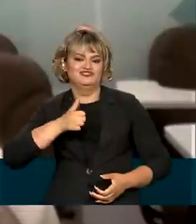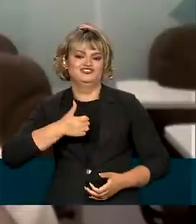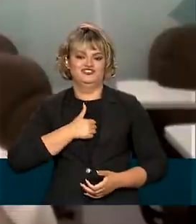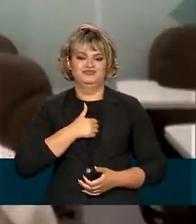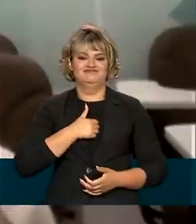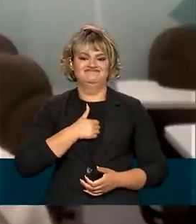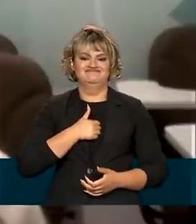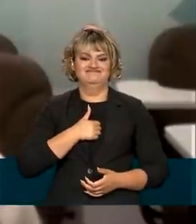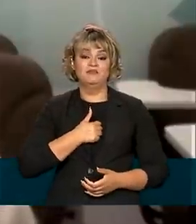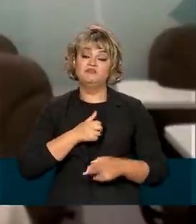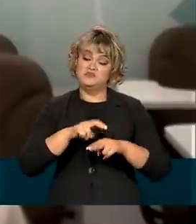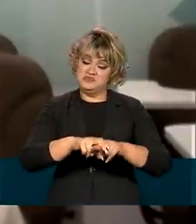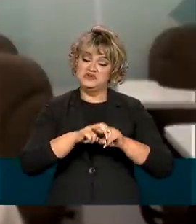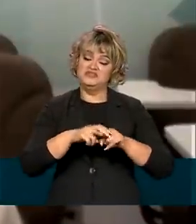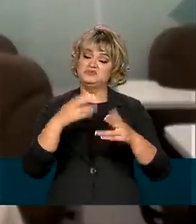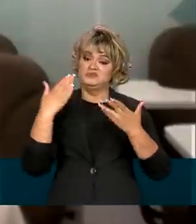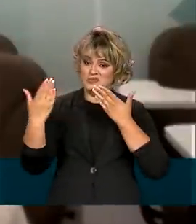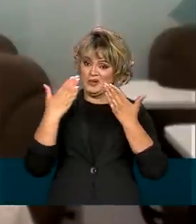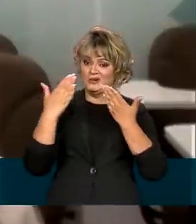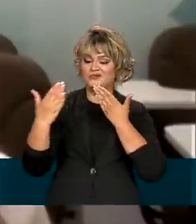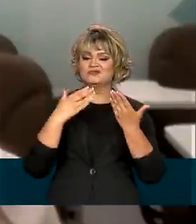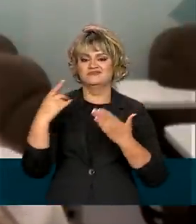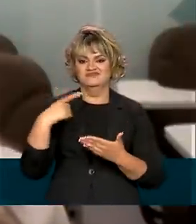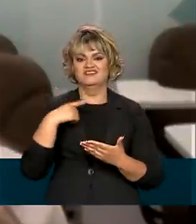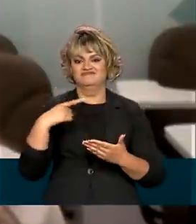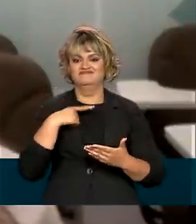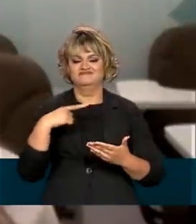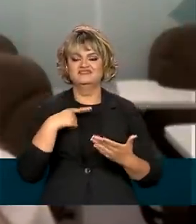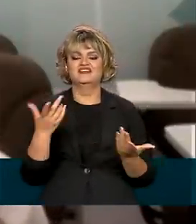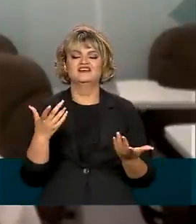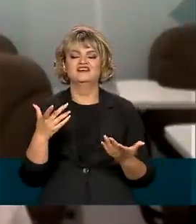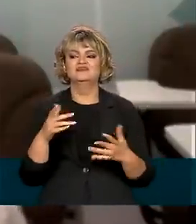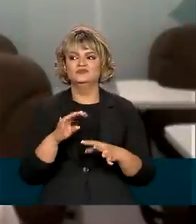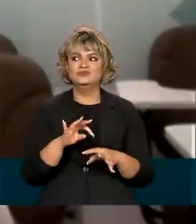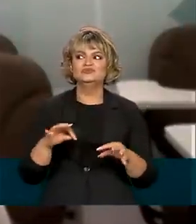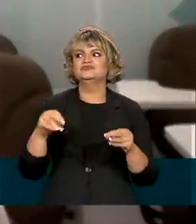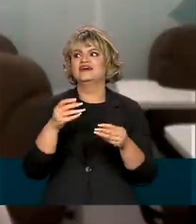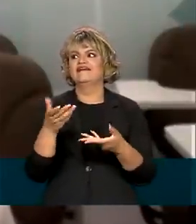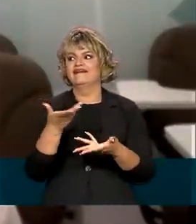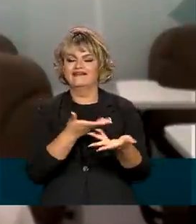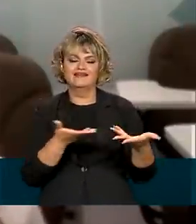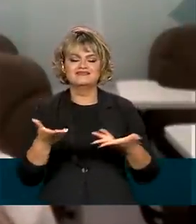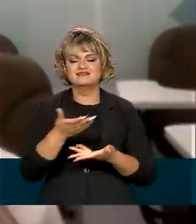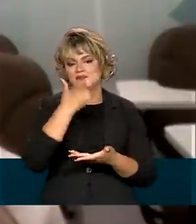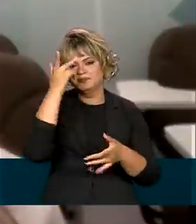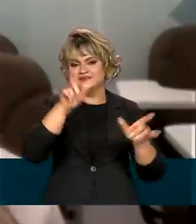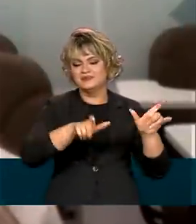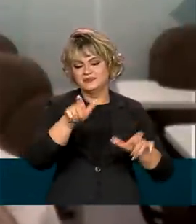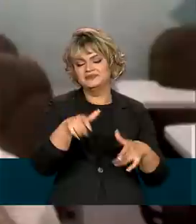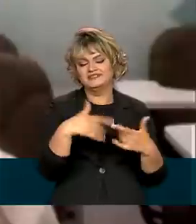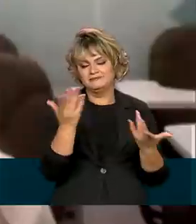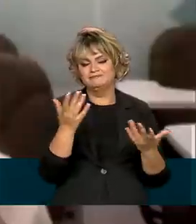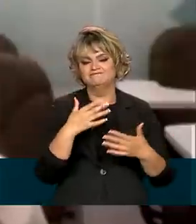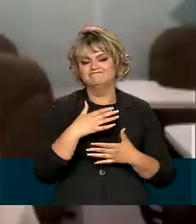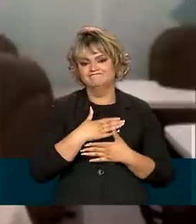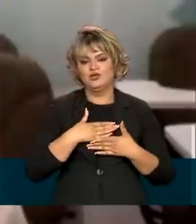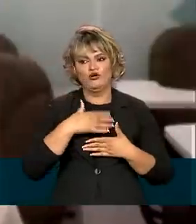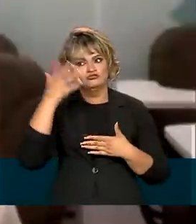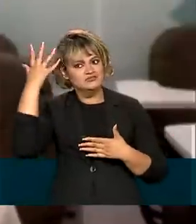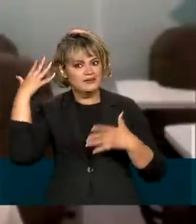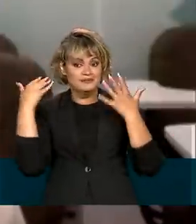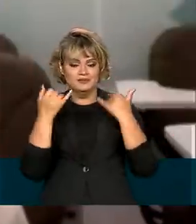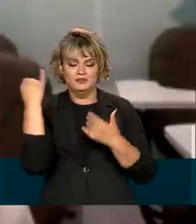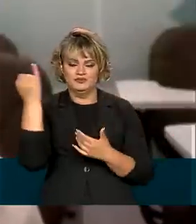do ser humano é muito além do seu papel biológico. Tem todo o seu impacto do ponto de vista social, nas